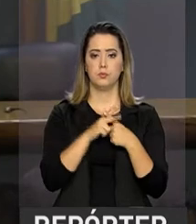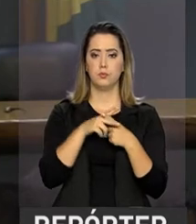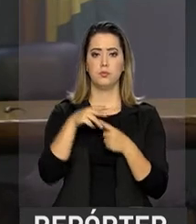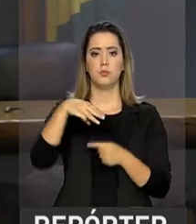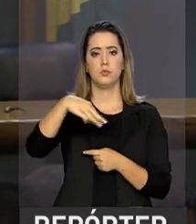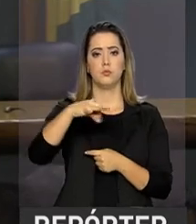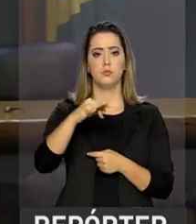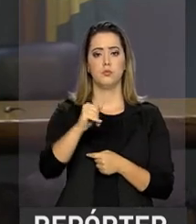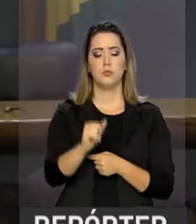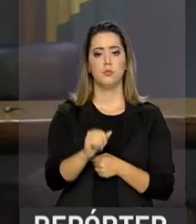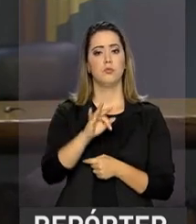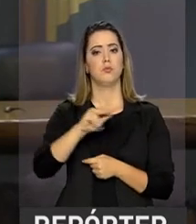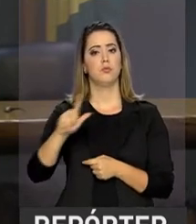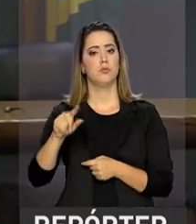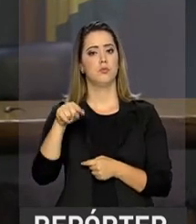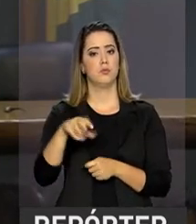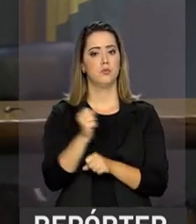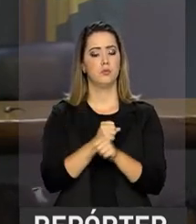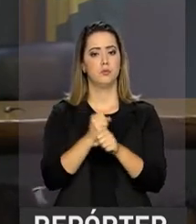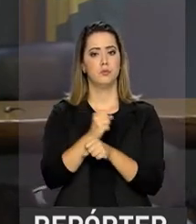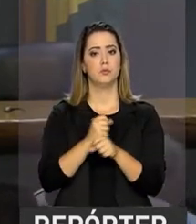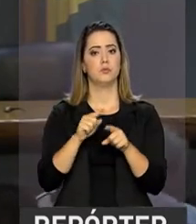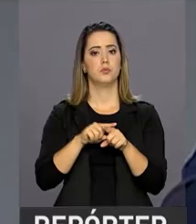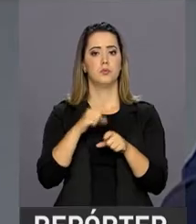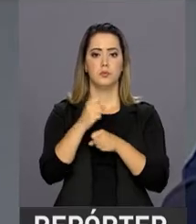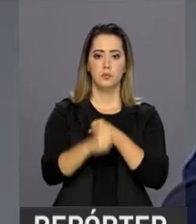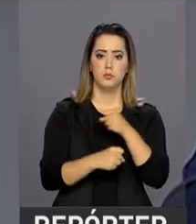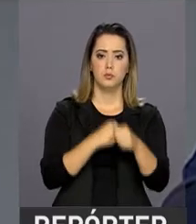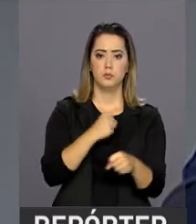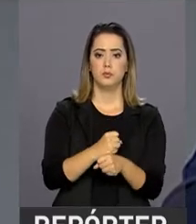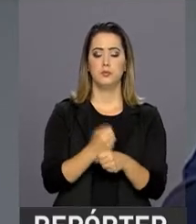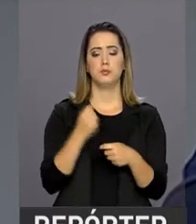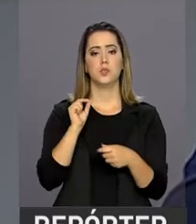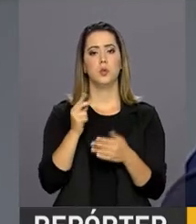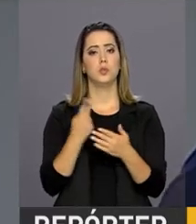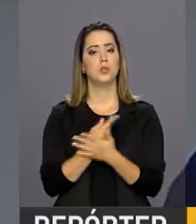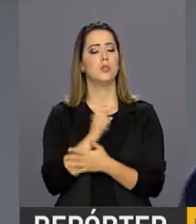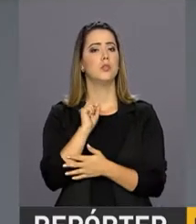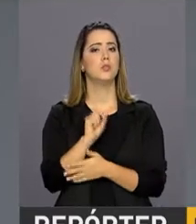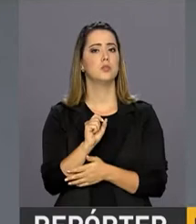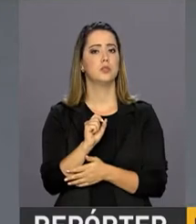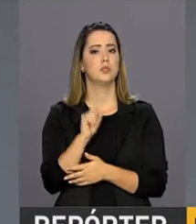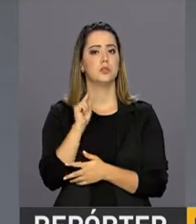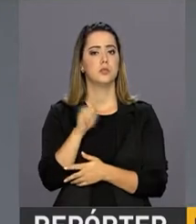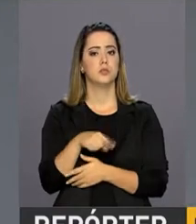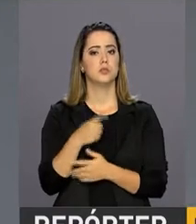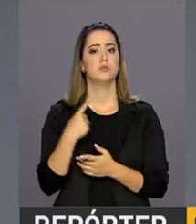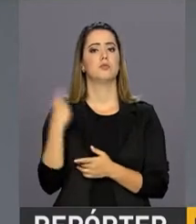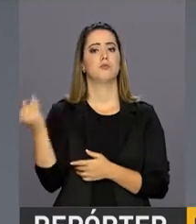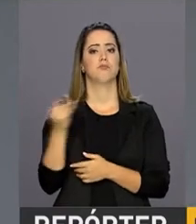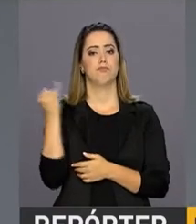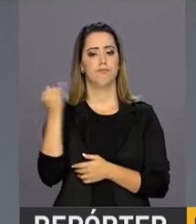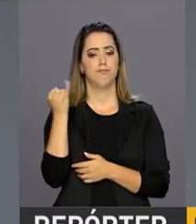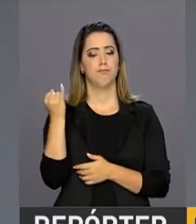fiscais para este ano e para 2018. Houve uma substancial